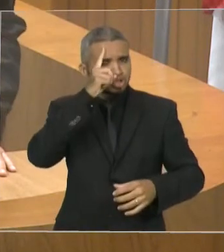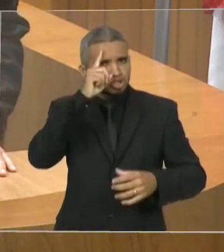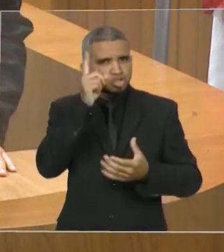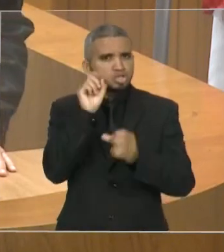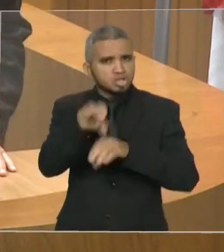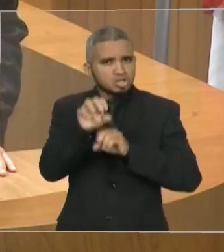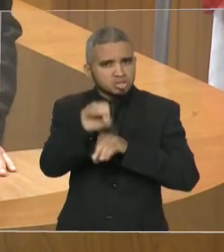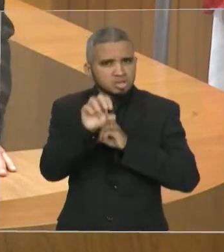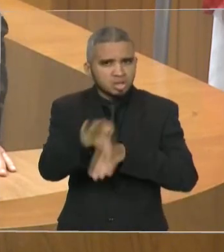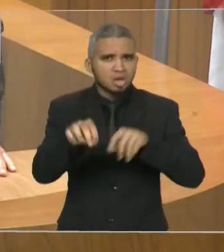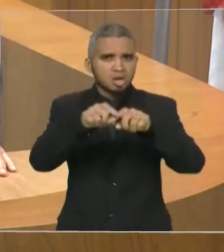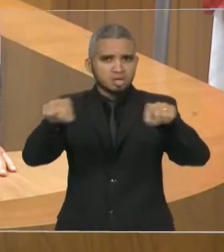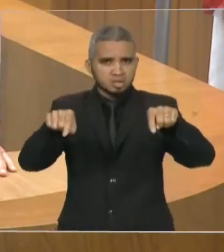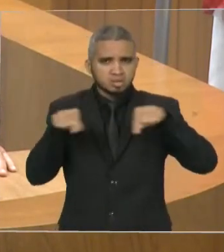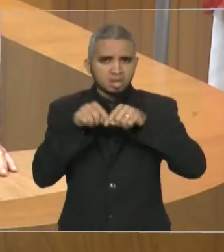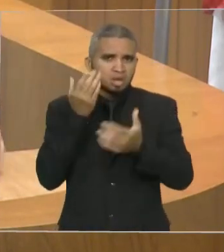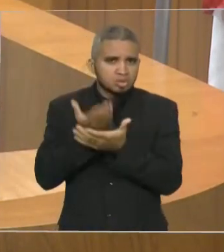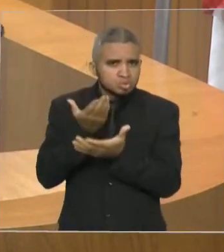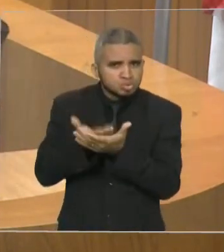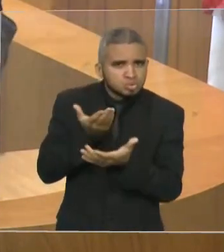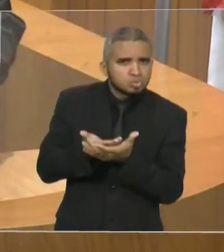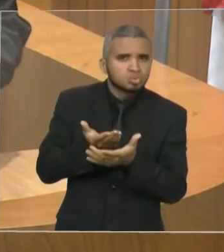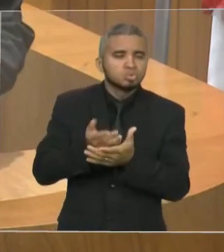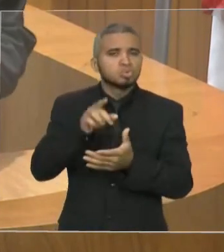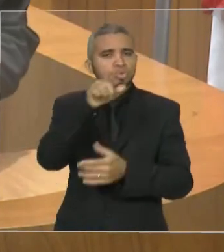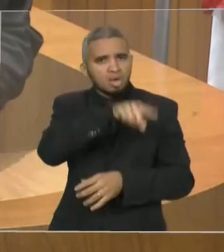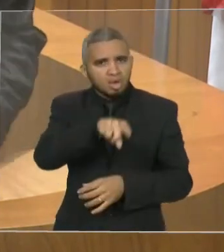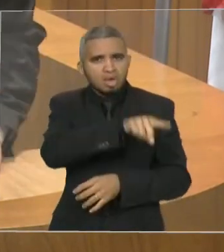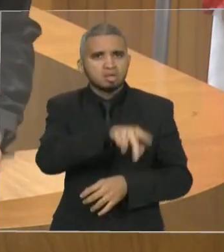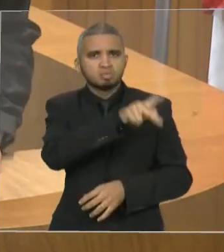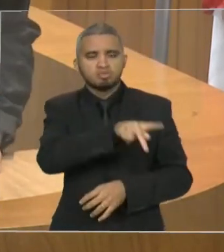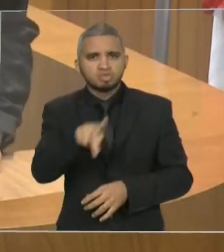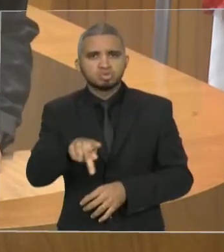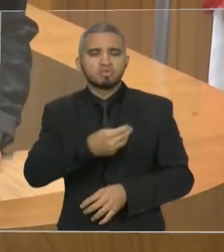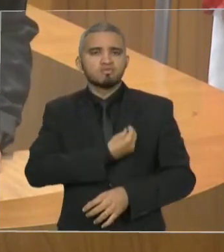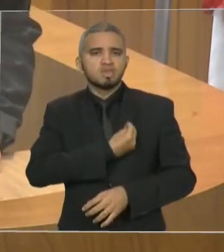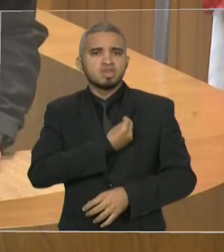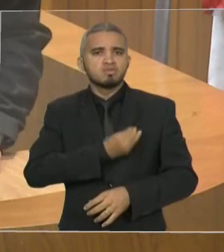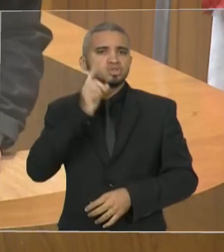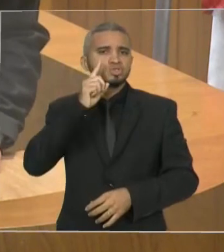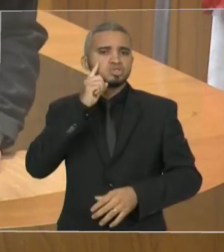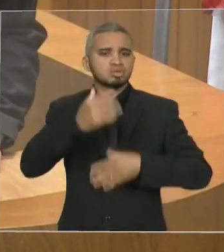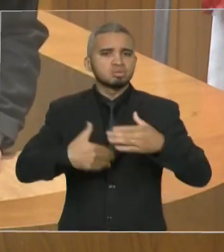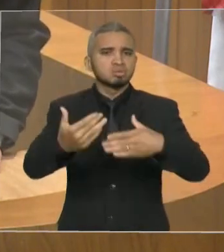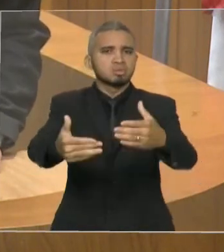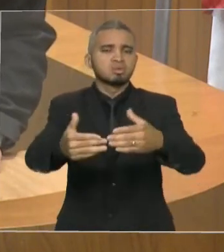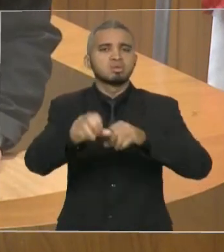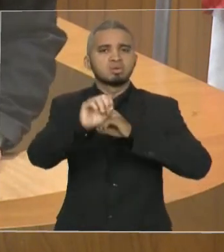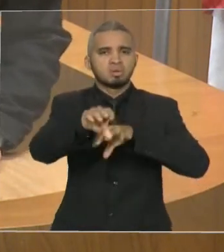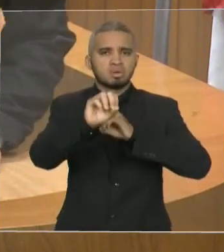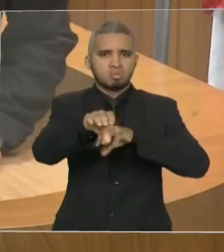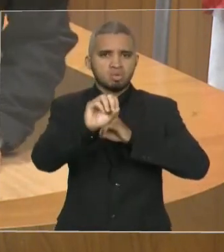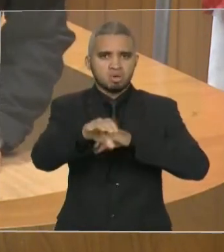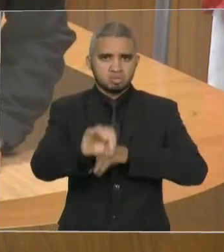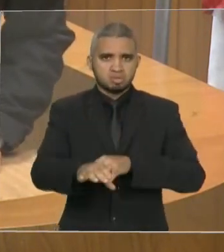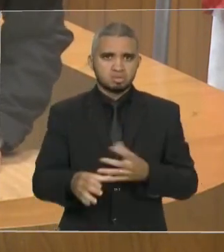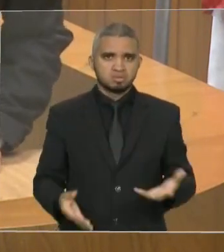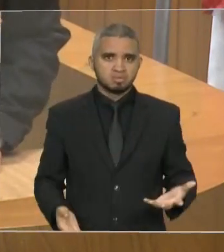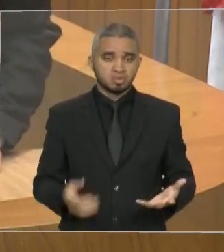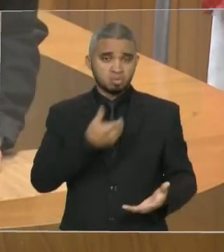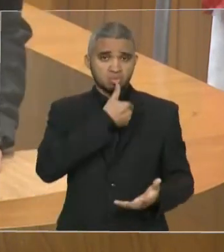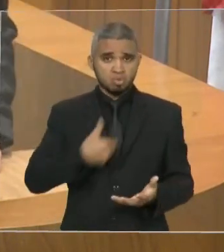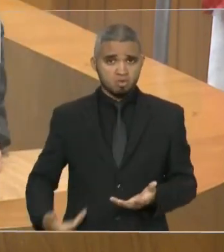salas de aula, são eles que vivem a realidade da educação do nosso Estado. E se o governo do Estado gastar tanto em